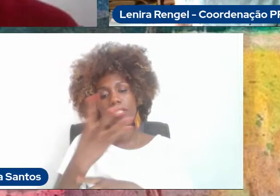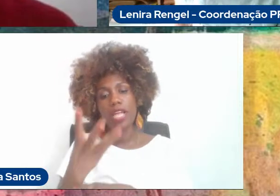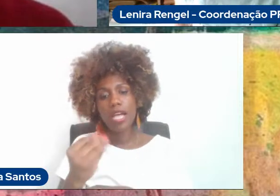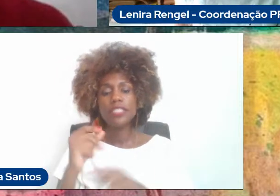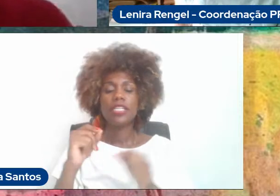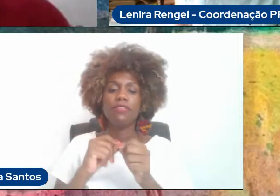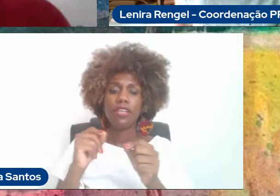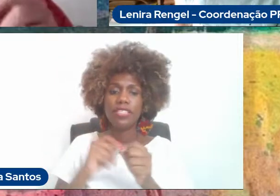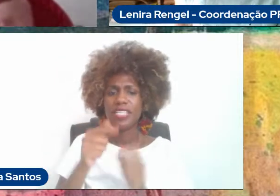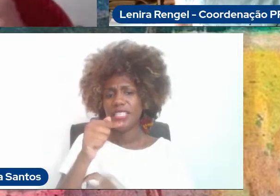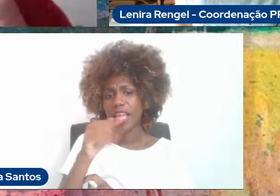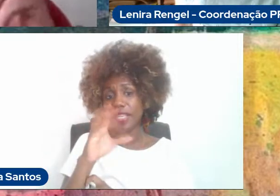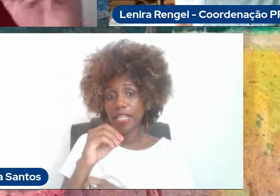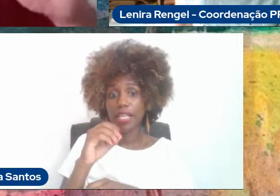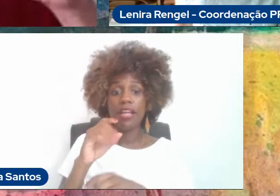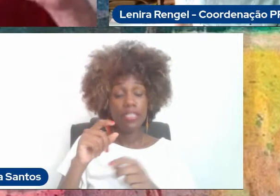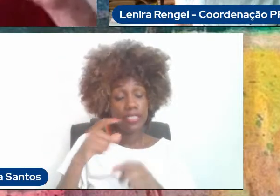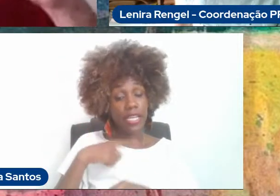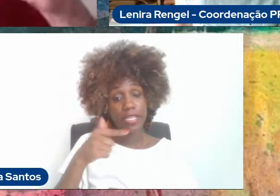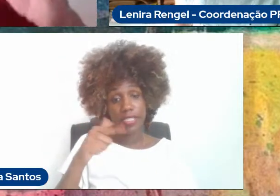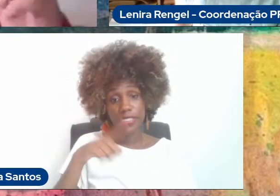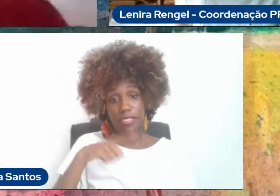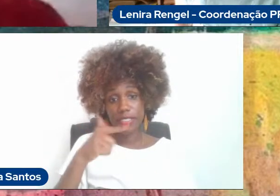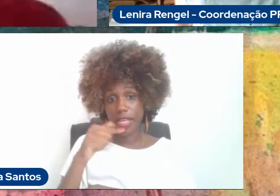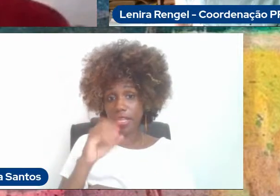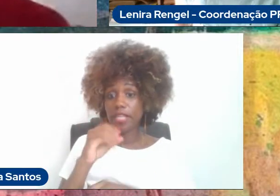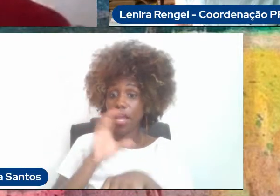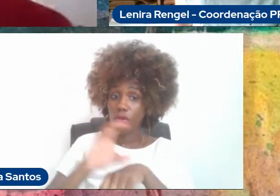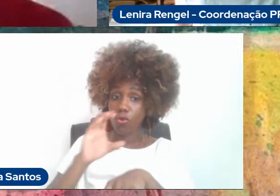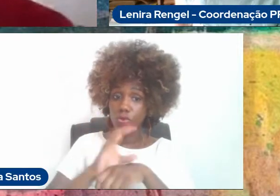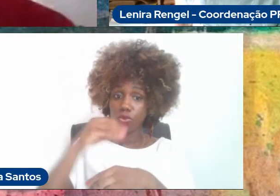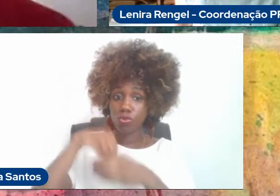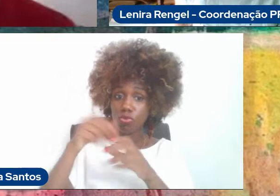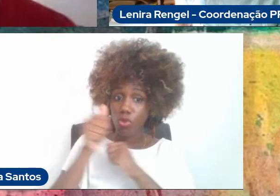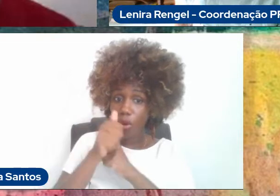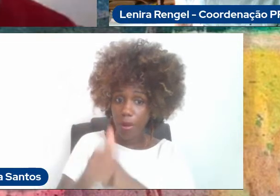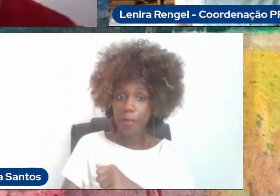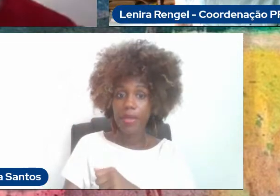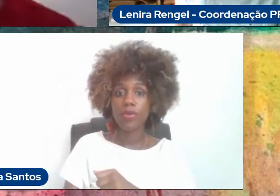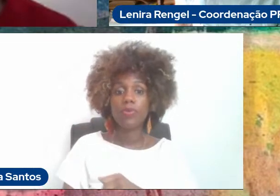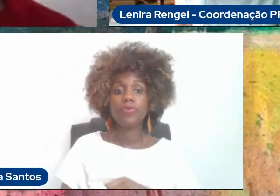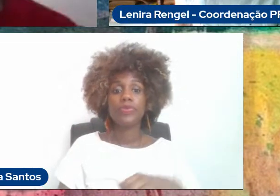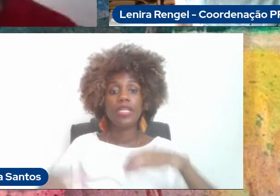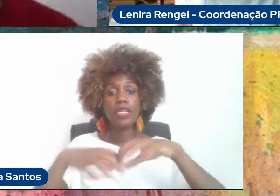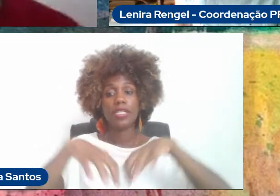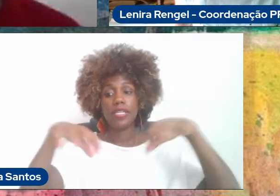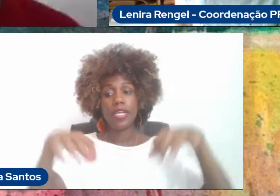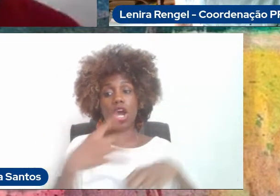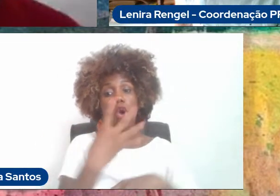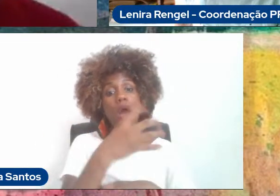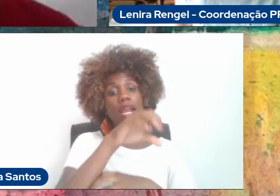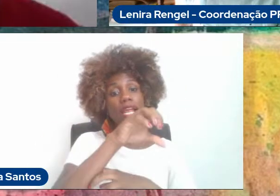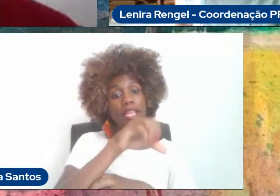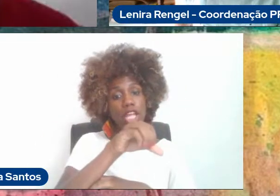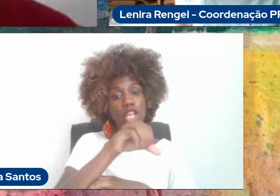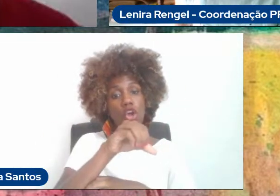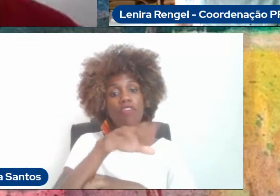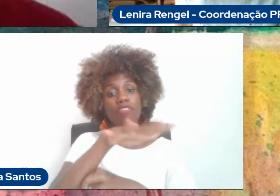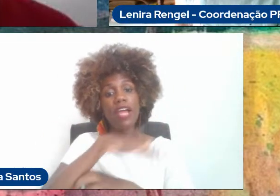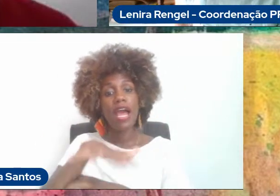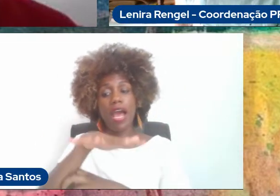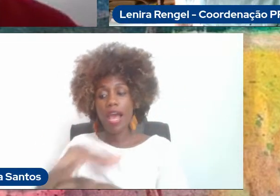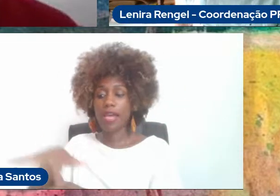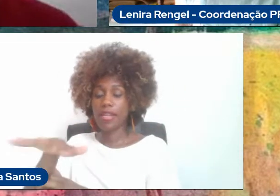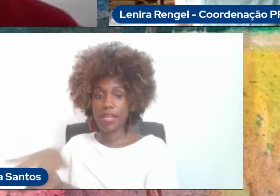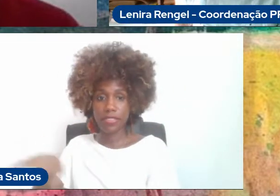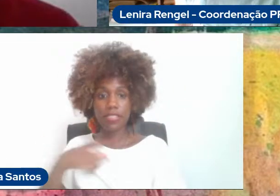A estrutura da CAPES divide a pós-graduação em 49 áreas. Cada uma dessas áreas tem um